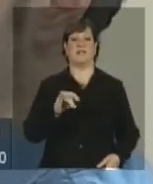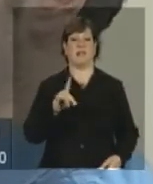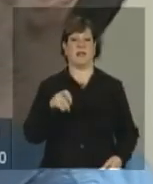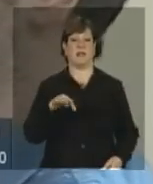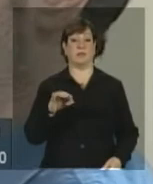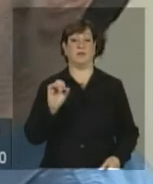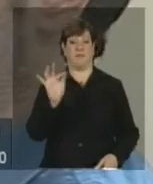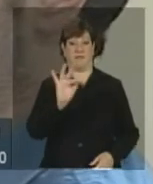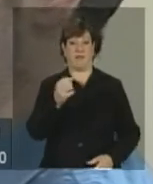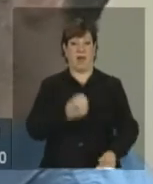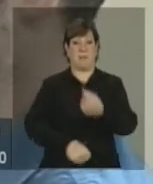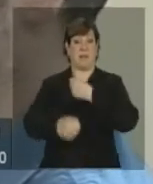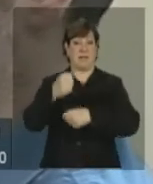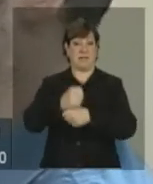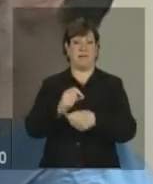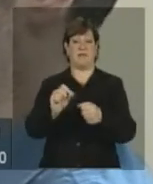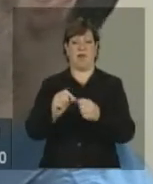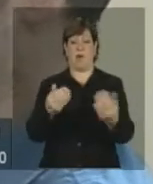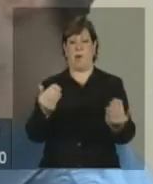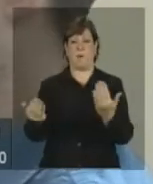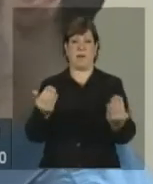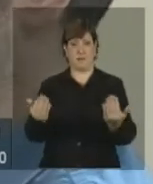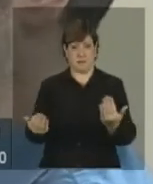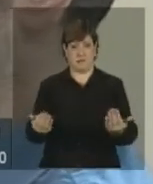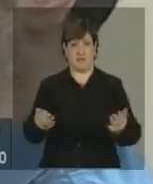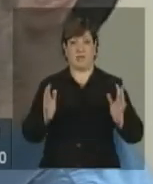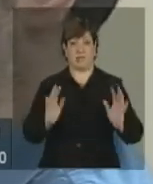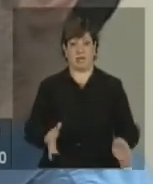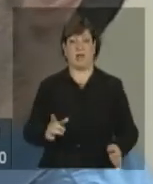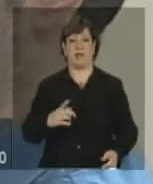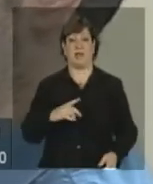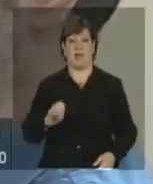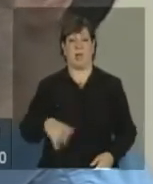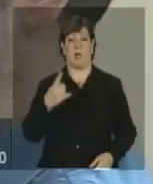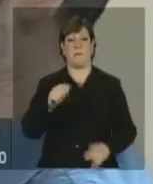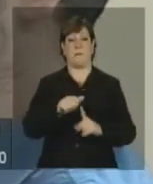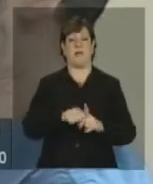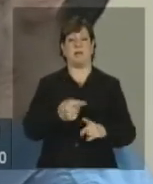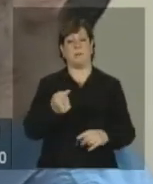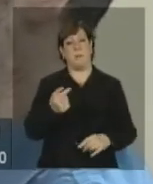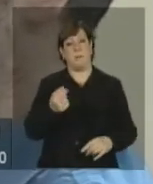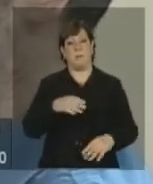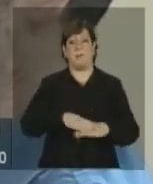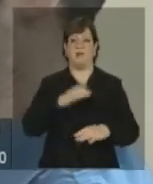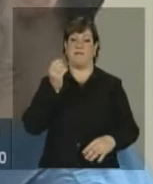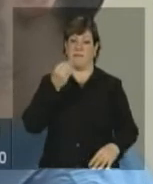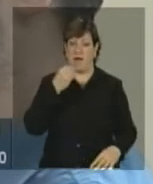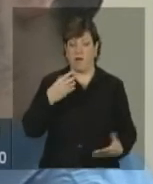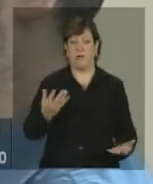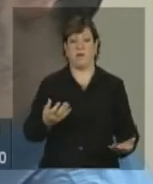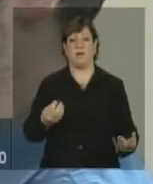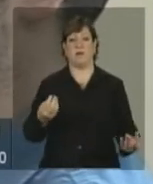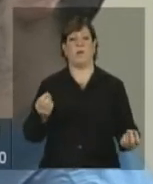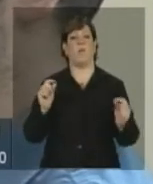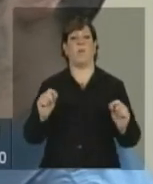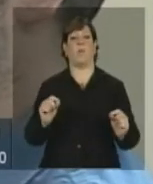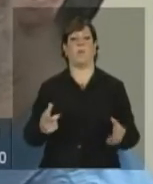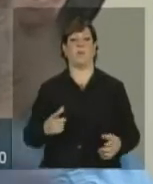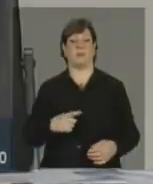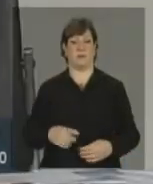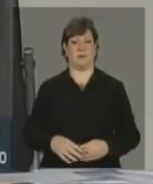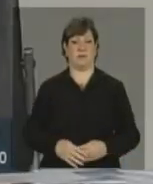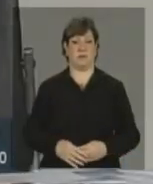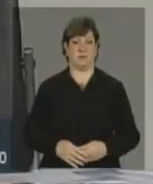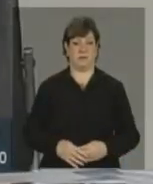passado para ver, para fazer uma comparação, já que é um mês um pouco mais fraco, o tem essa pode fazer